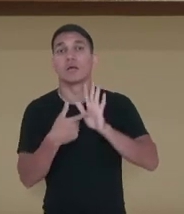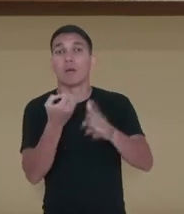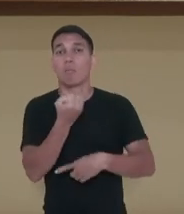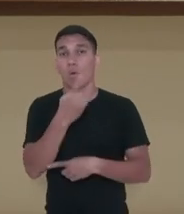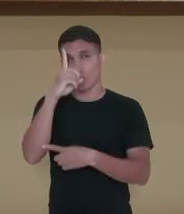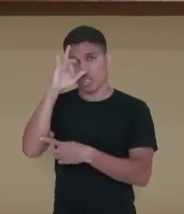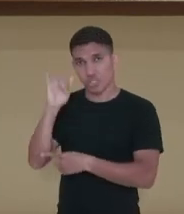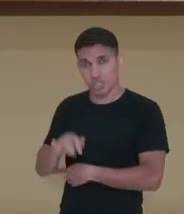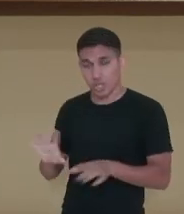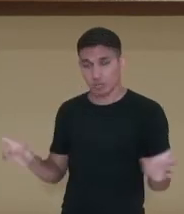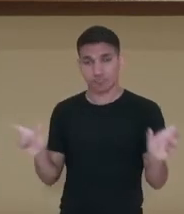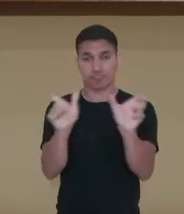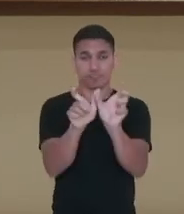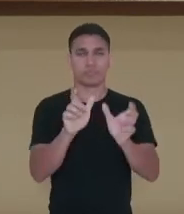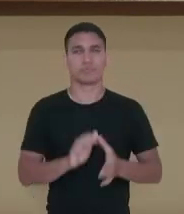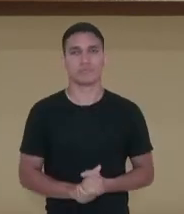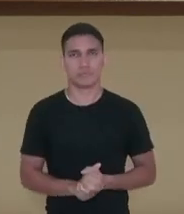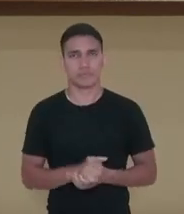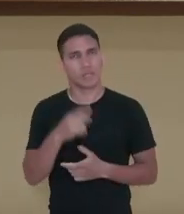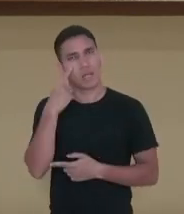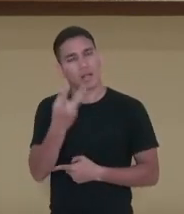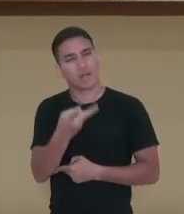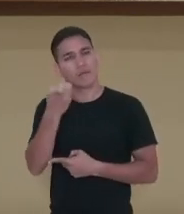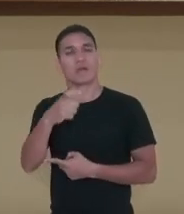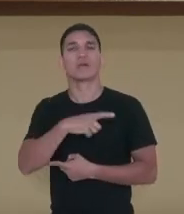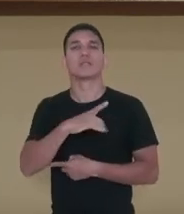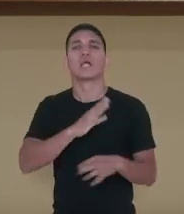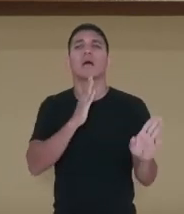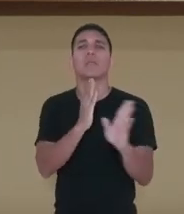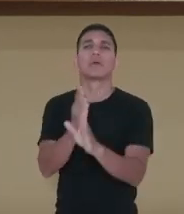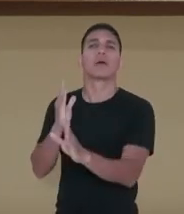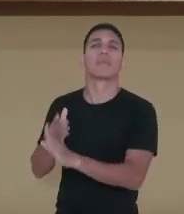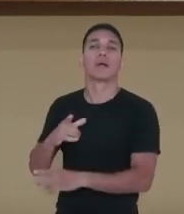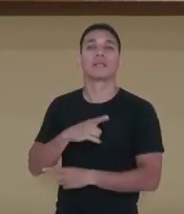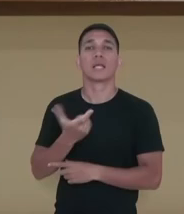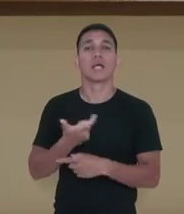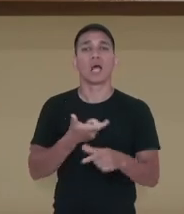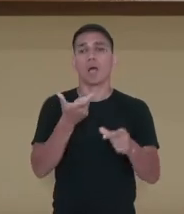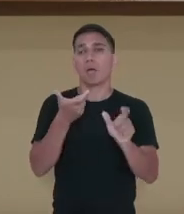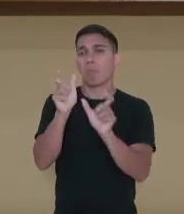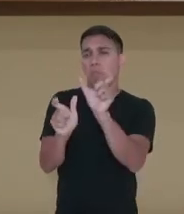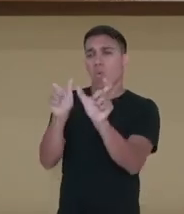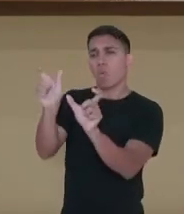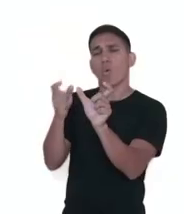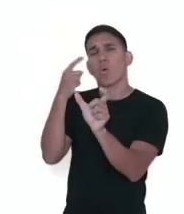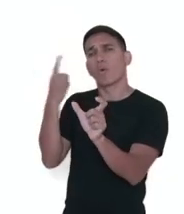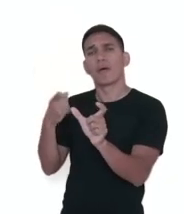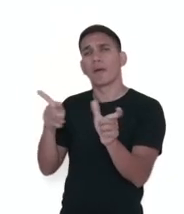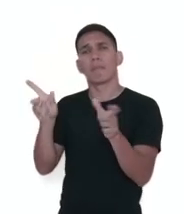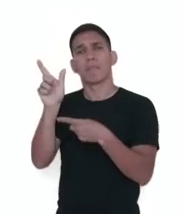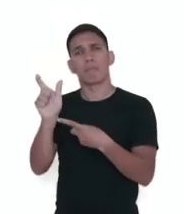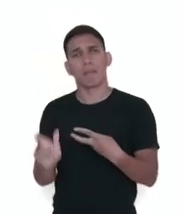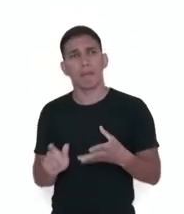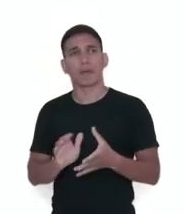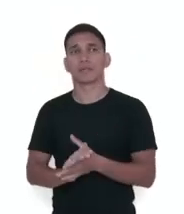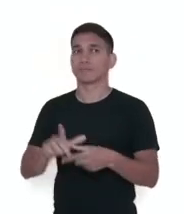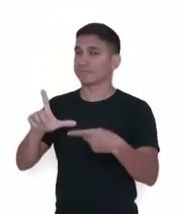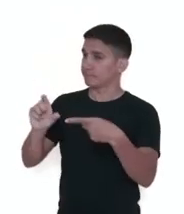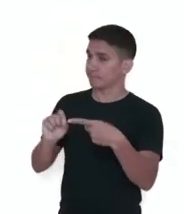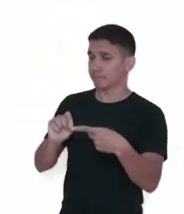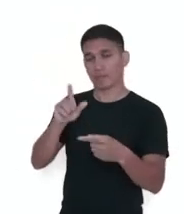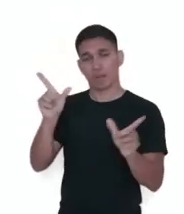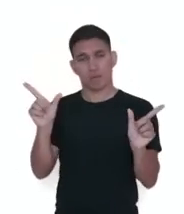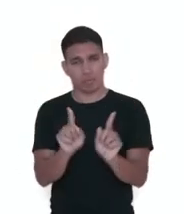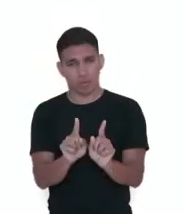justaposição. Vamos ver aqui, vamos identificar os morfemas das palavras abaixo. Escolher, pequeno,